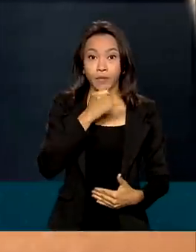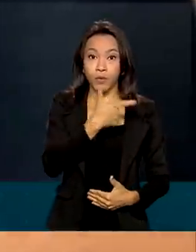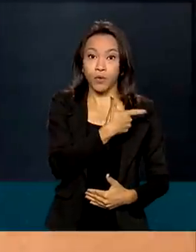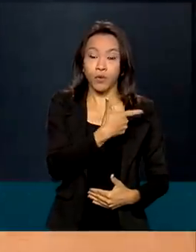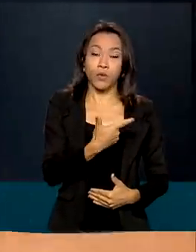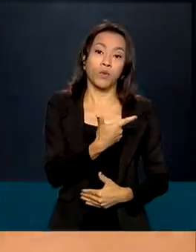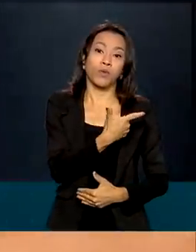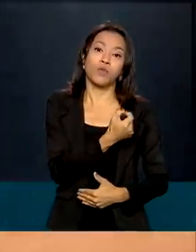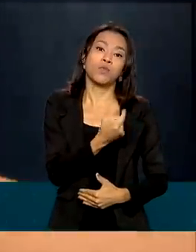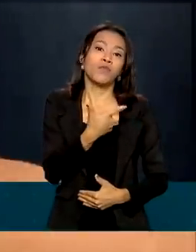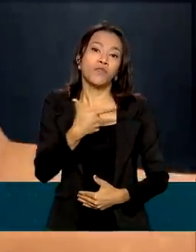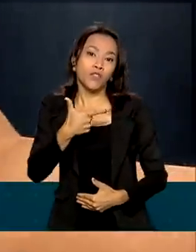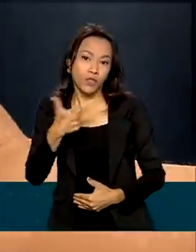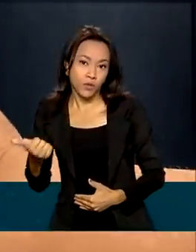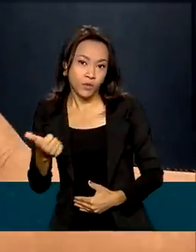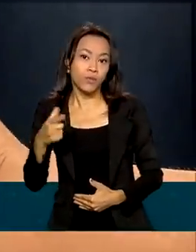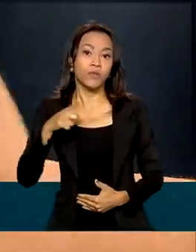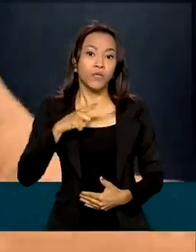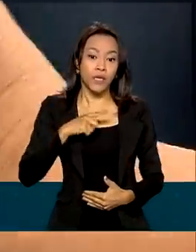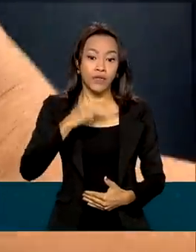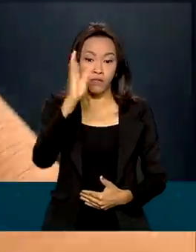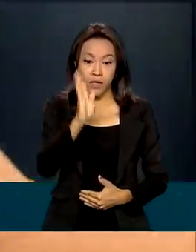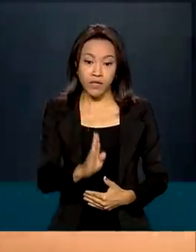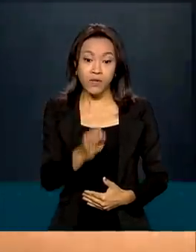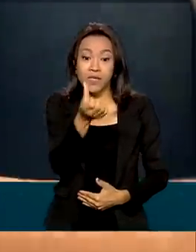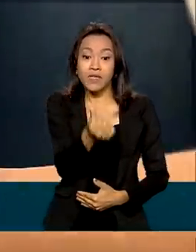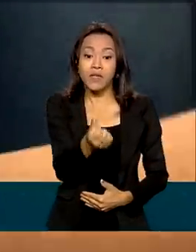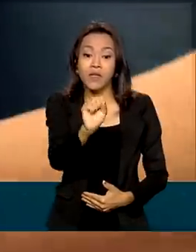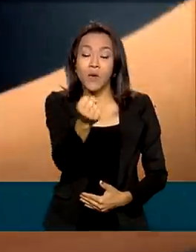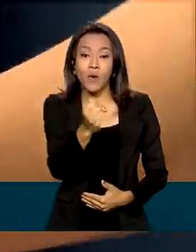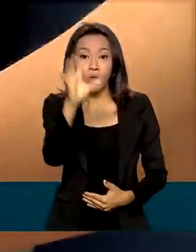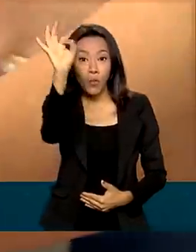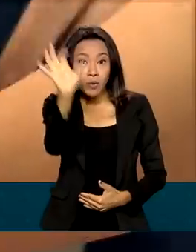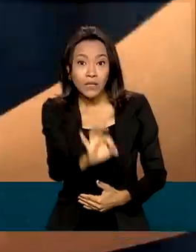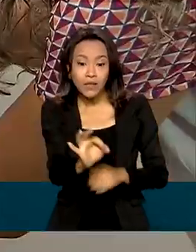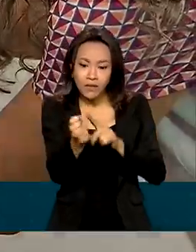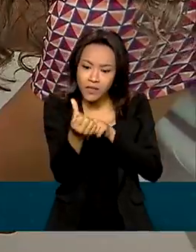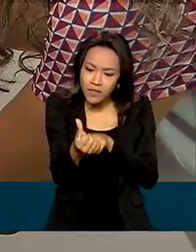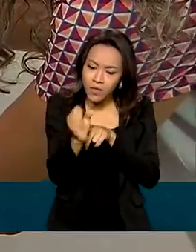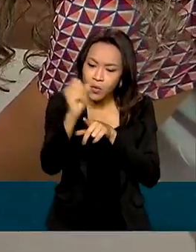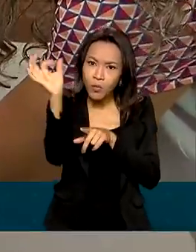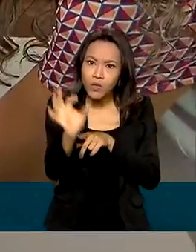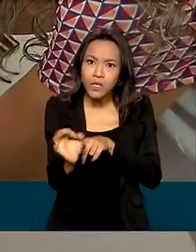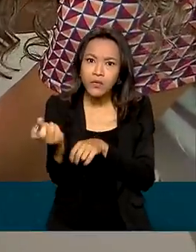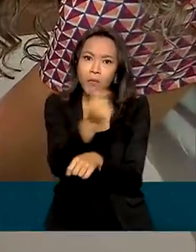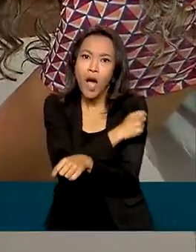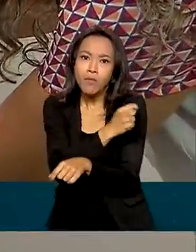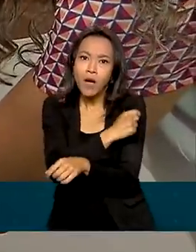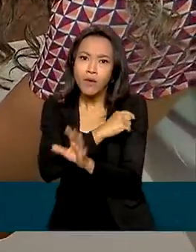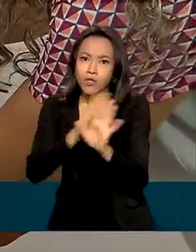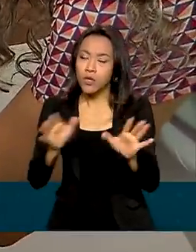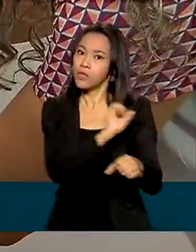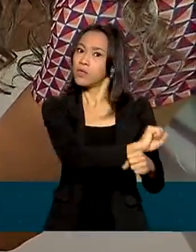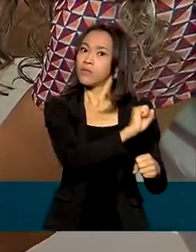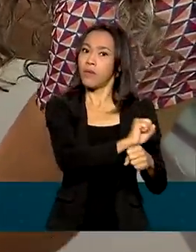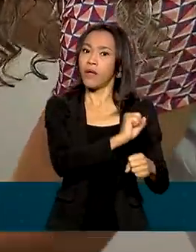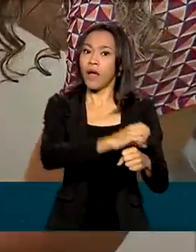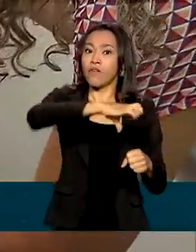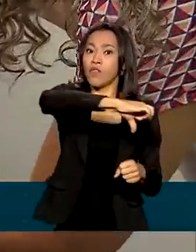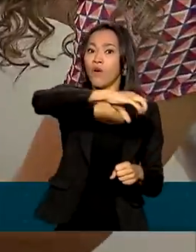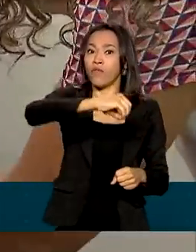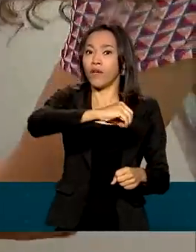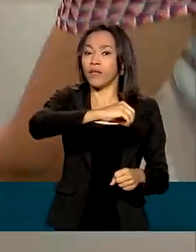o Brasil registrou uma média de 68% na cobertura vacinal, enquanto que o esperado está em torno de